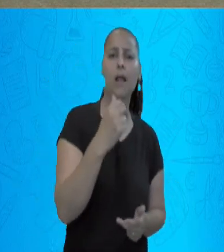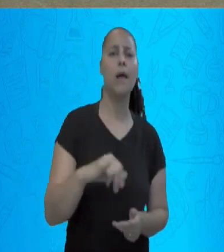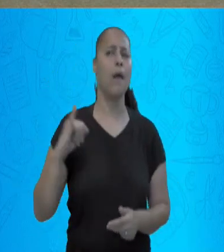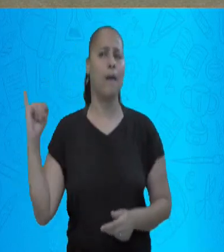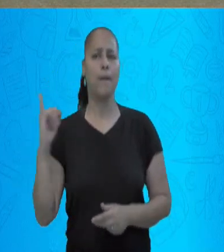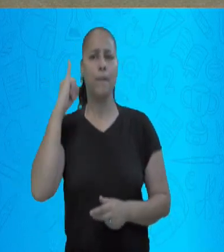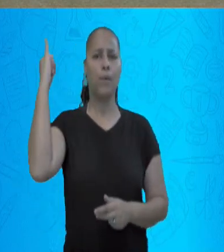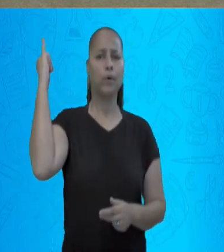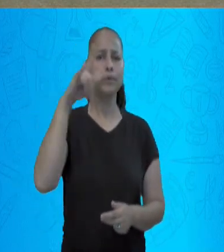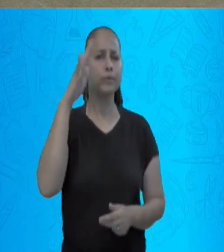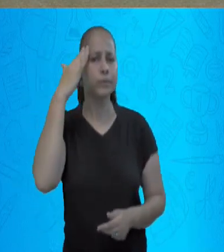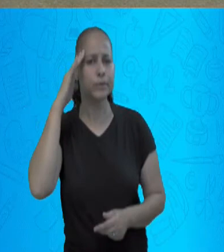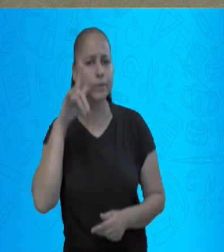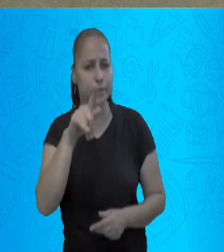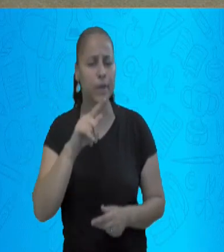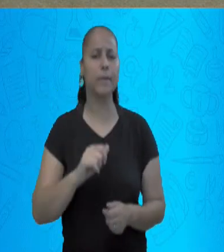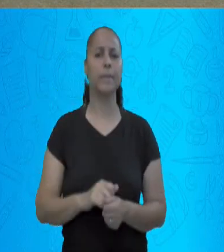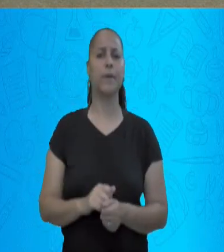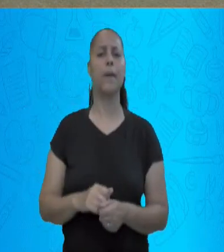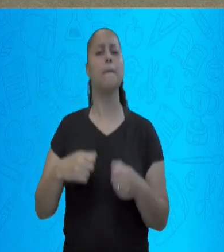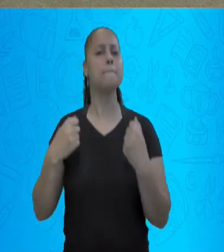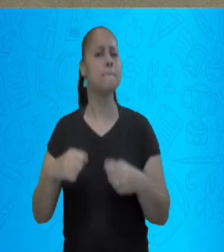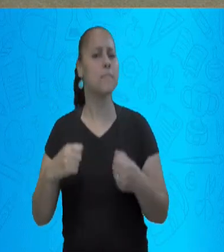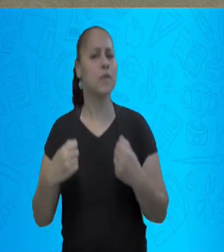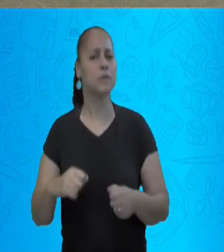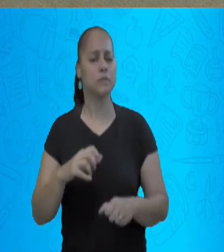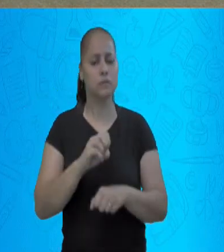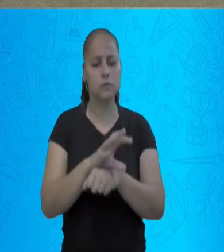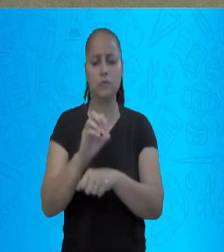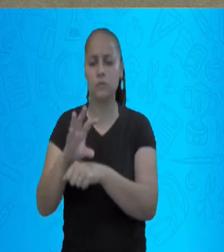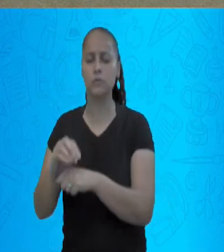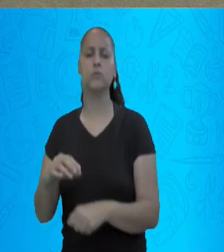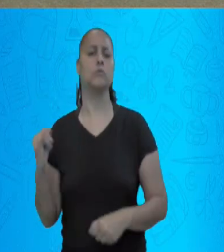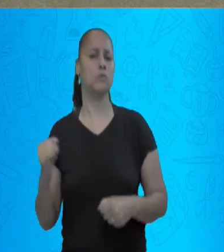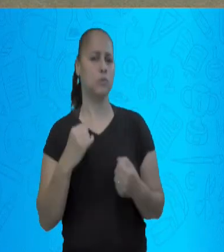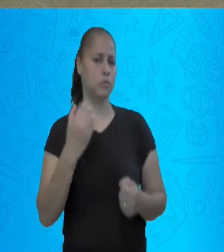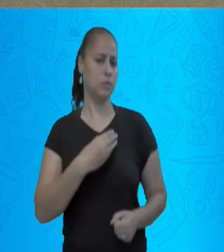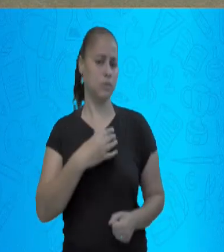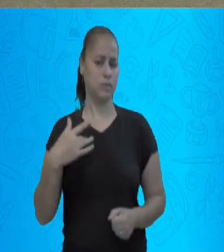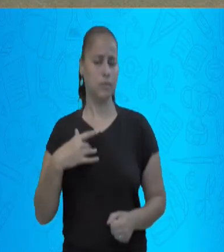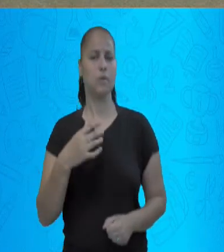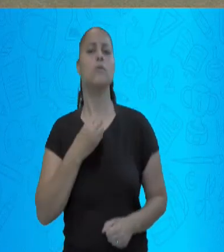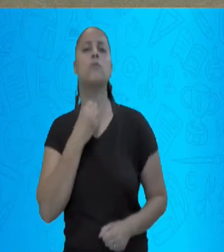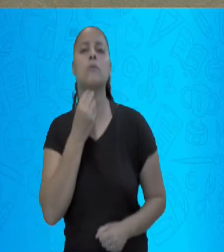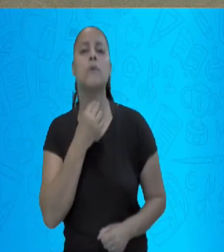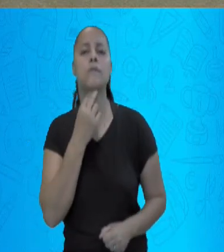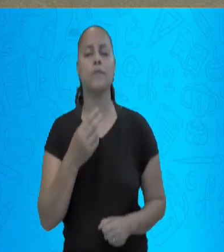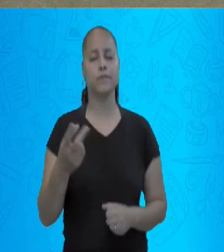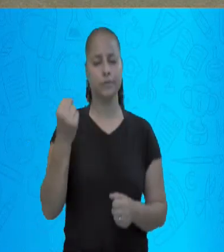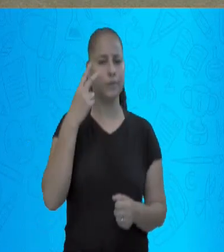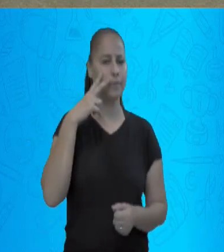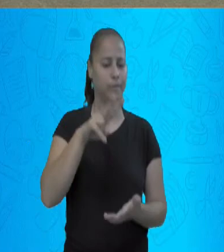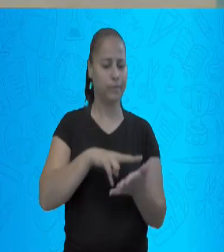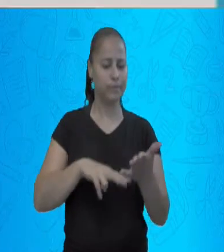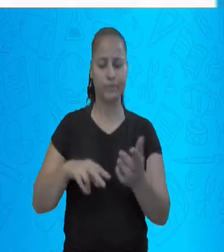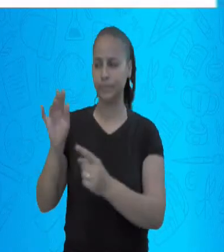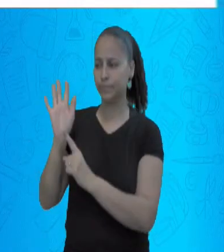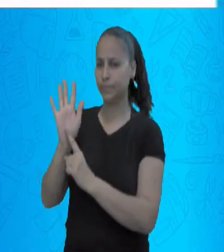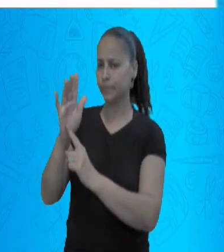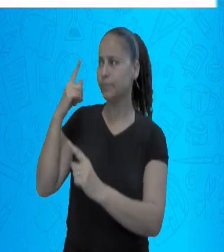muito importante que a gente tenha todos esses cuidados com a voz. Vamos ler comigo esse slide?